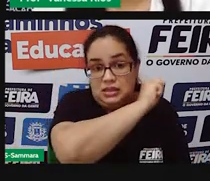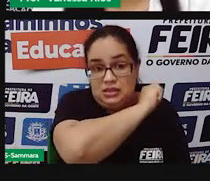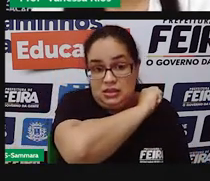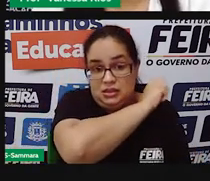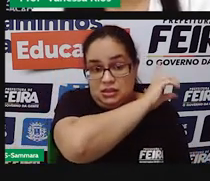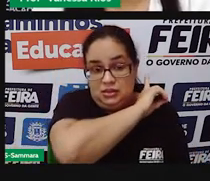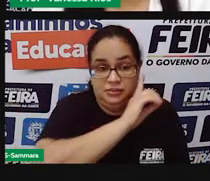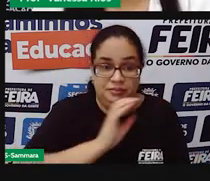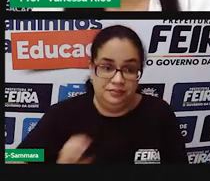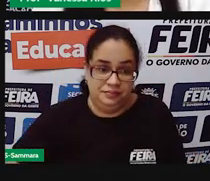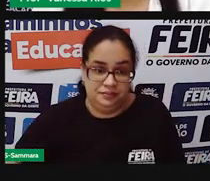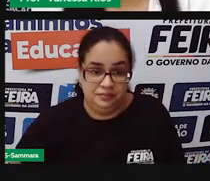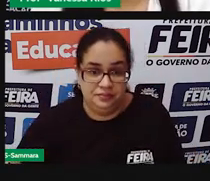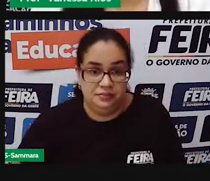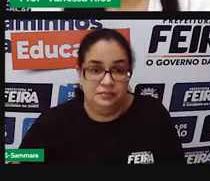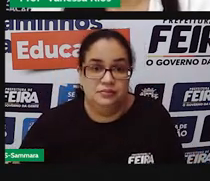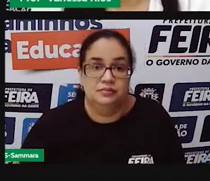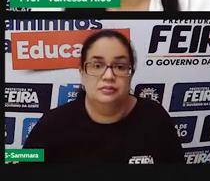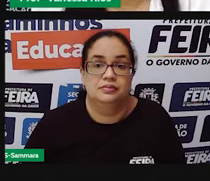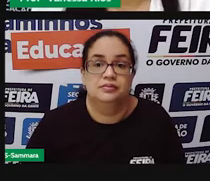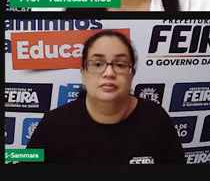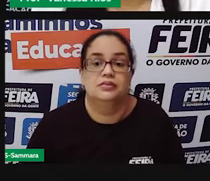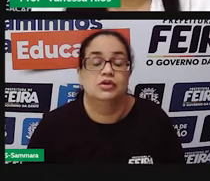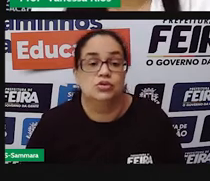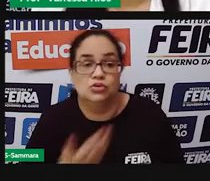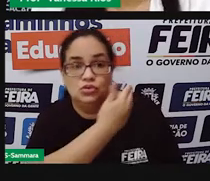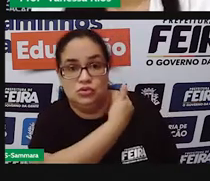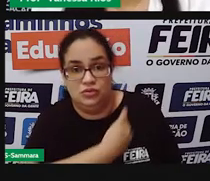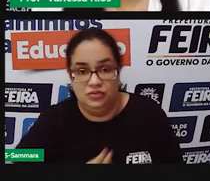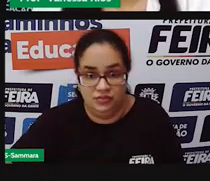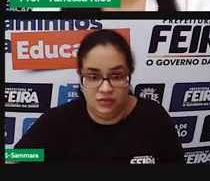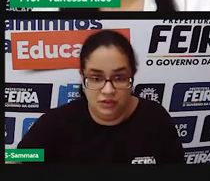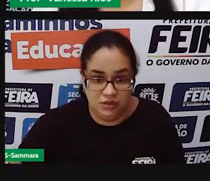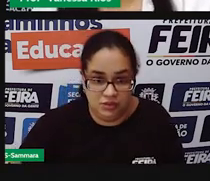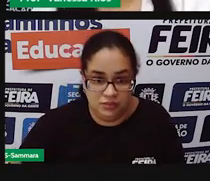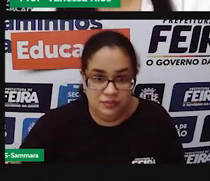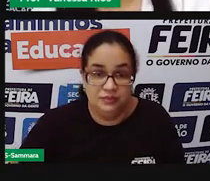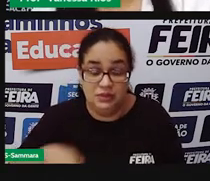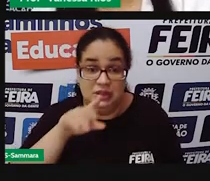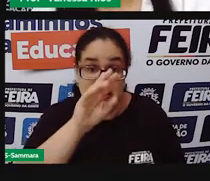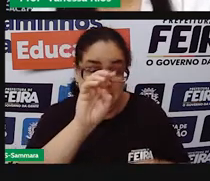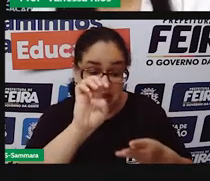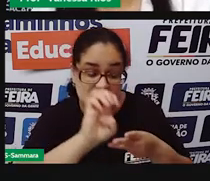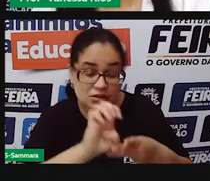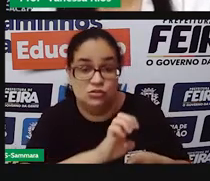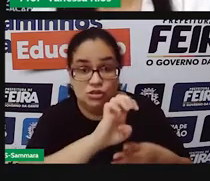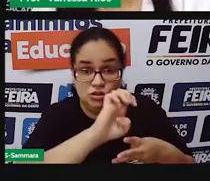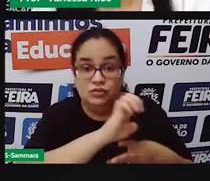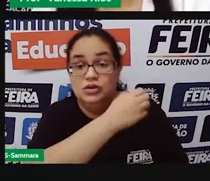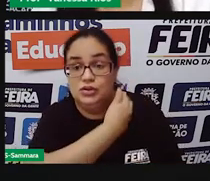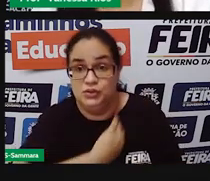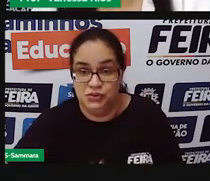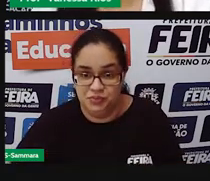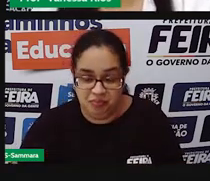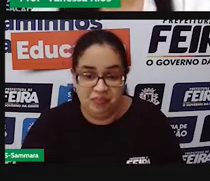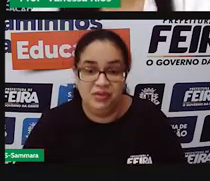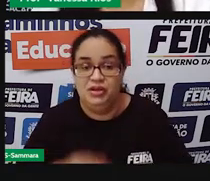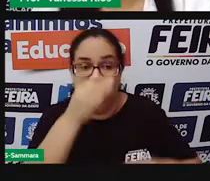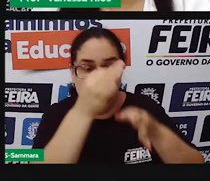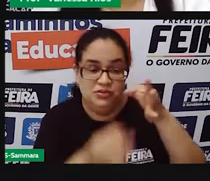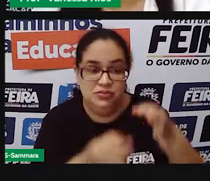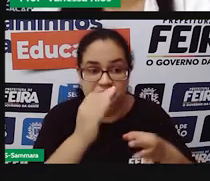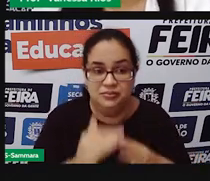e no poder executivo os governadores. No poder judiciário entram os tribunais